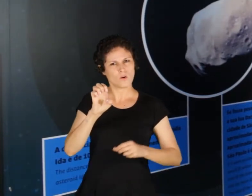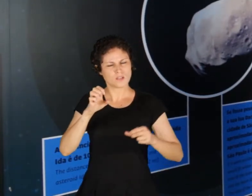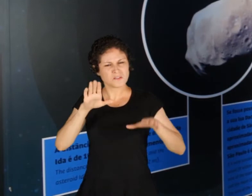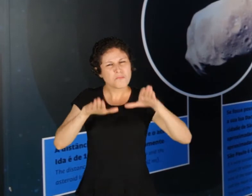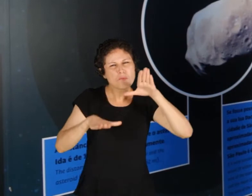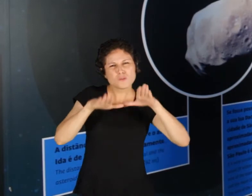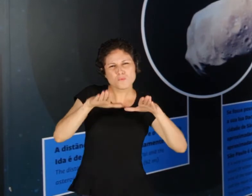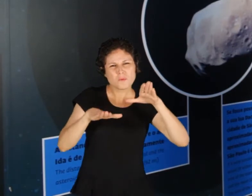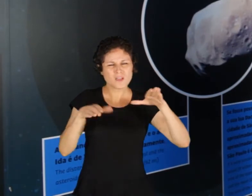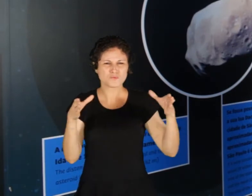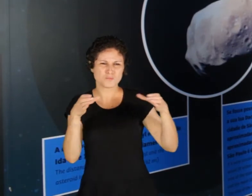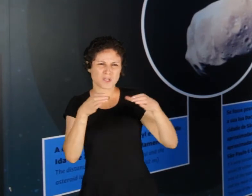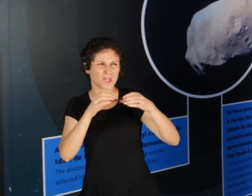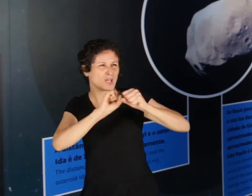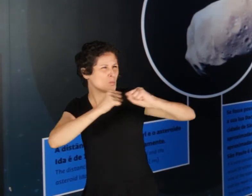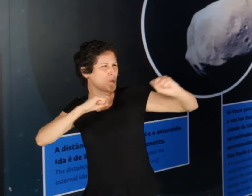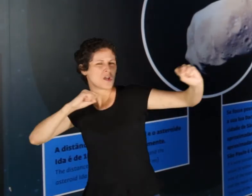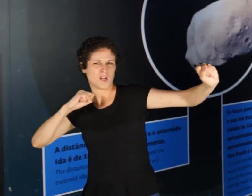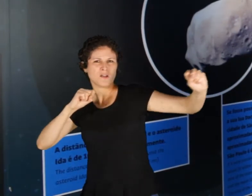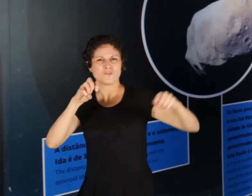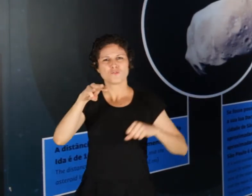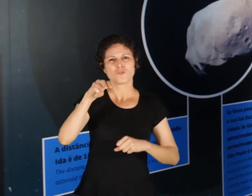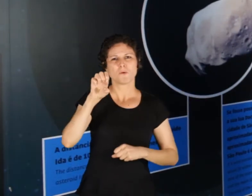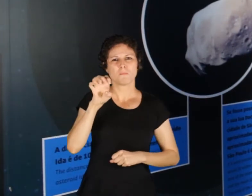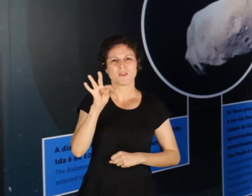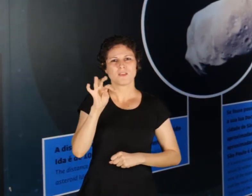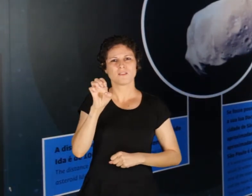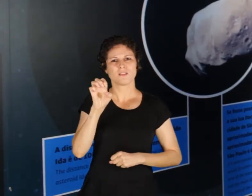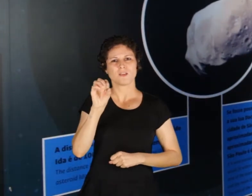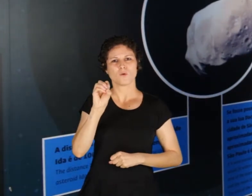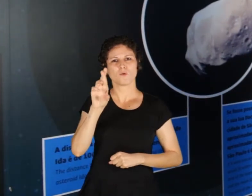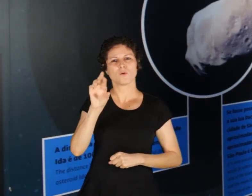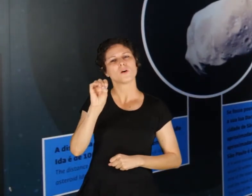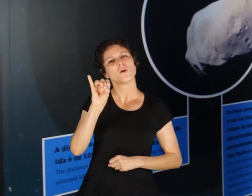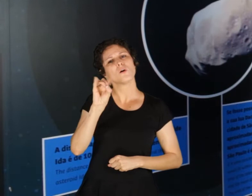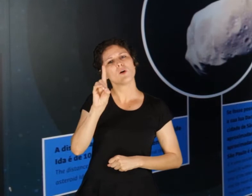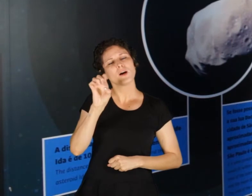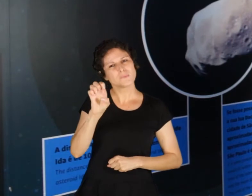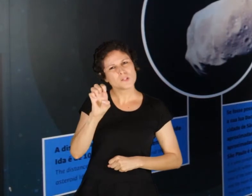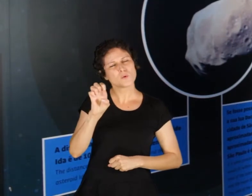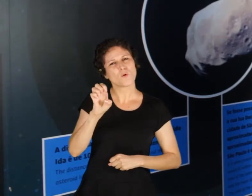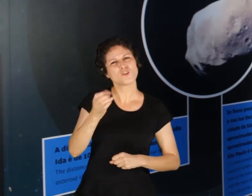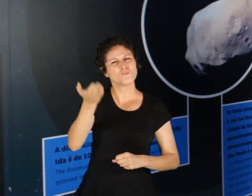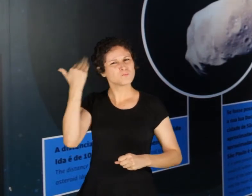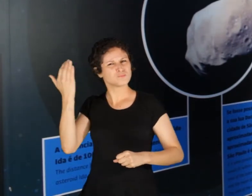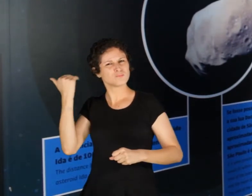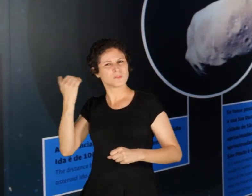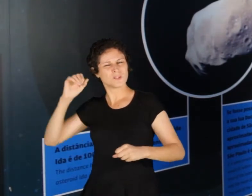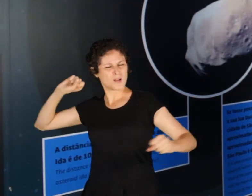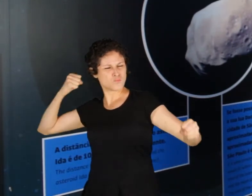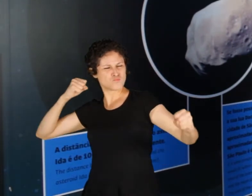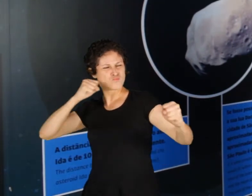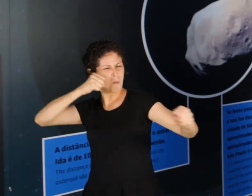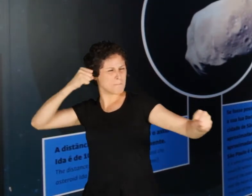Além deles, temos também os meteoroides, que são rochas também, porém menores que os asteroides. Estudar os